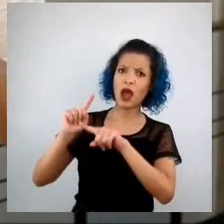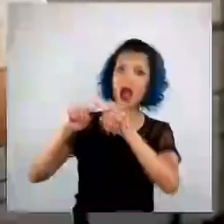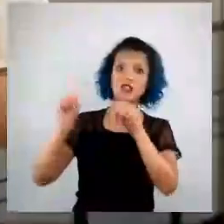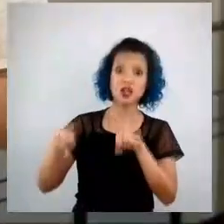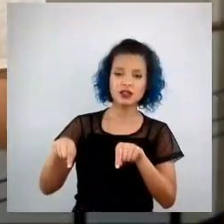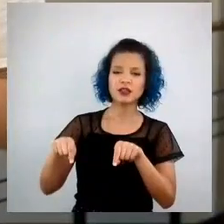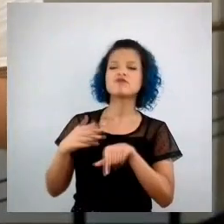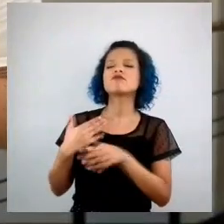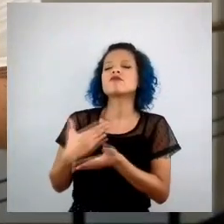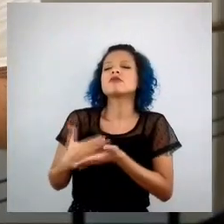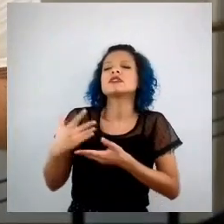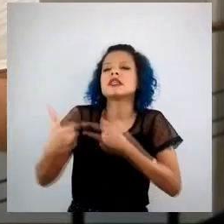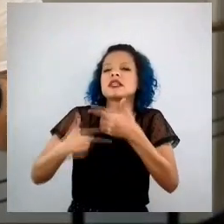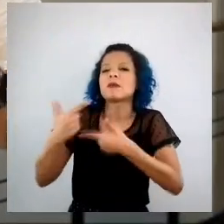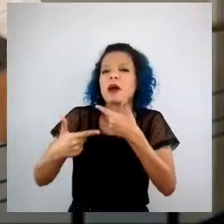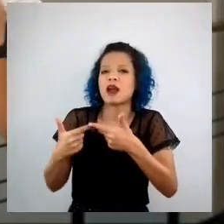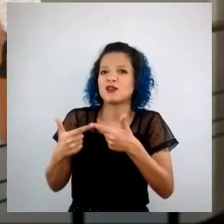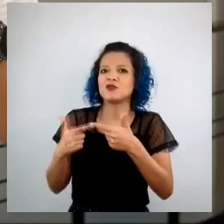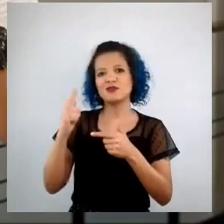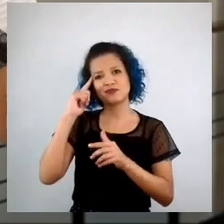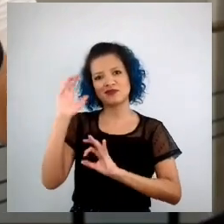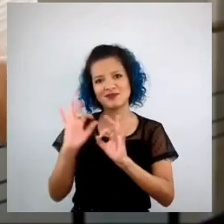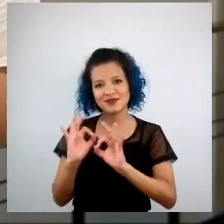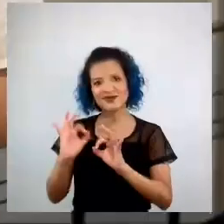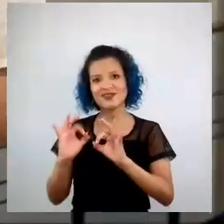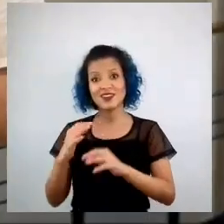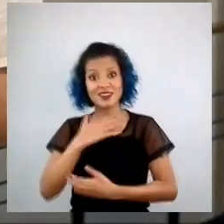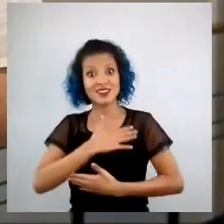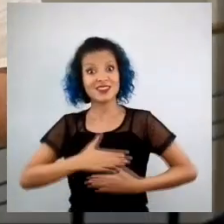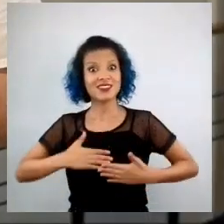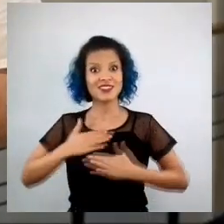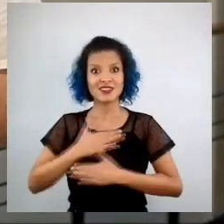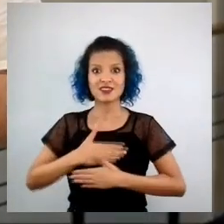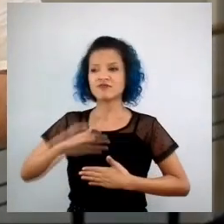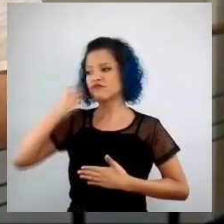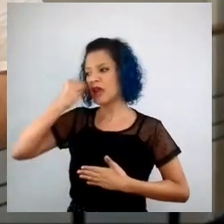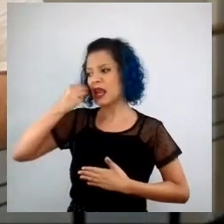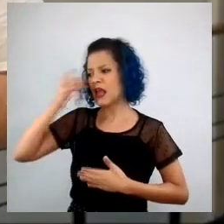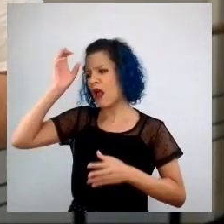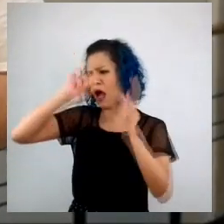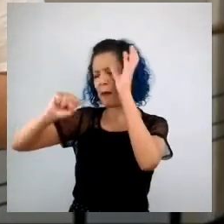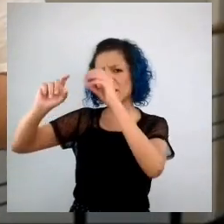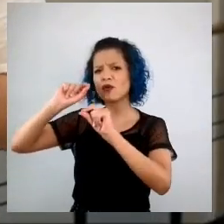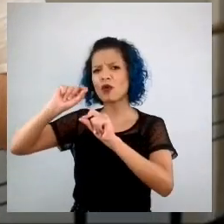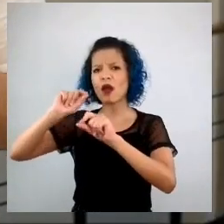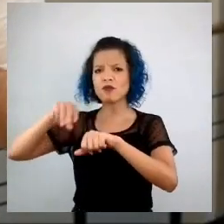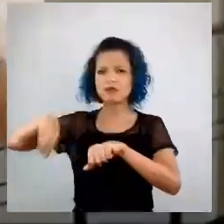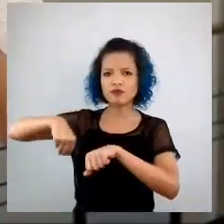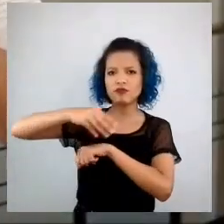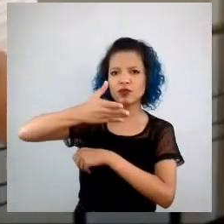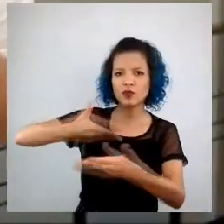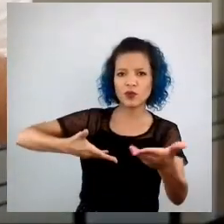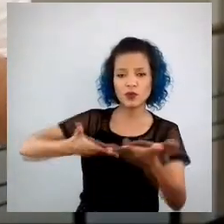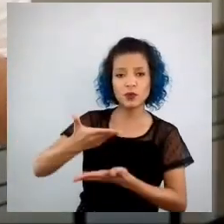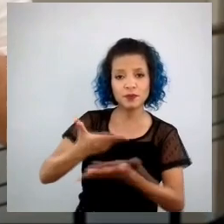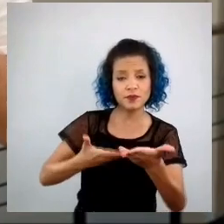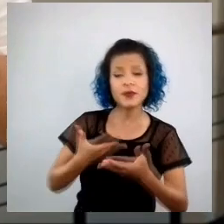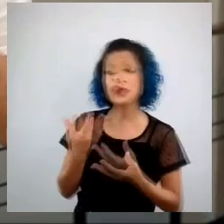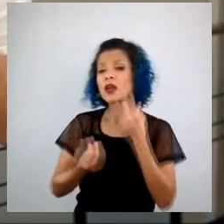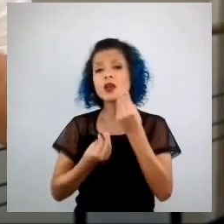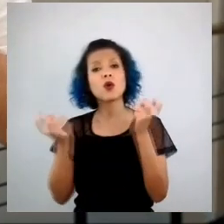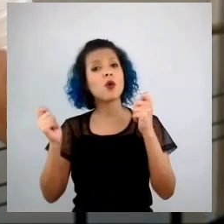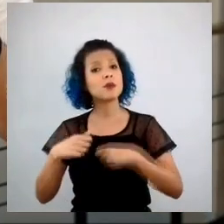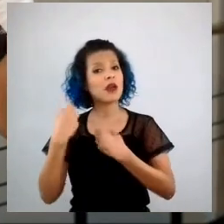realização poder compartilhar um pouco do que eu aprendi nessa jornada e, principalmente, um pouco sobre como a gente pode usar dados